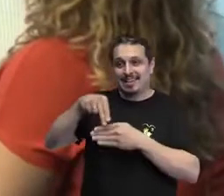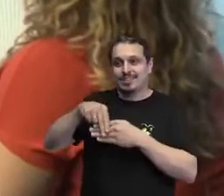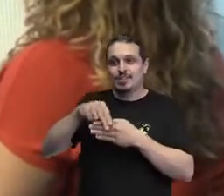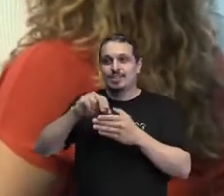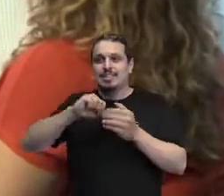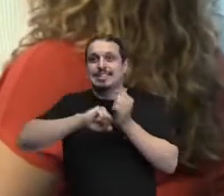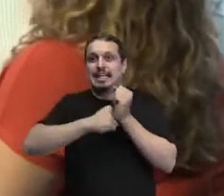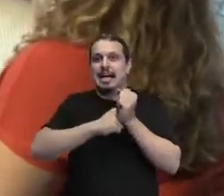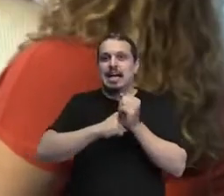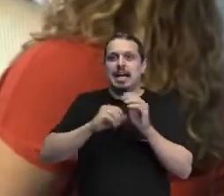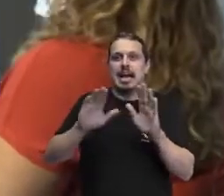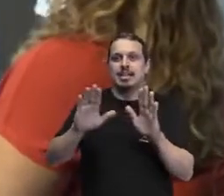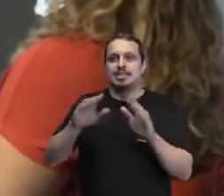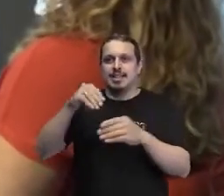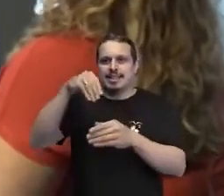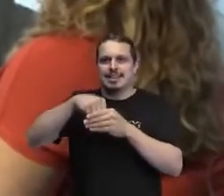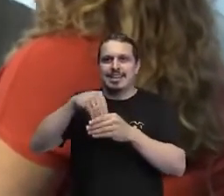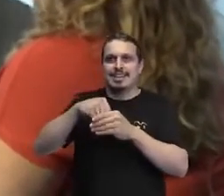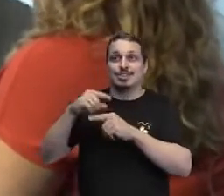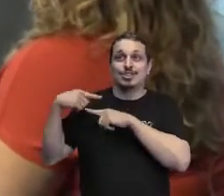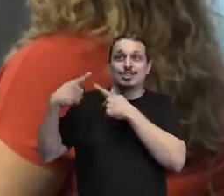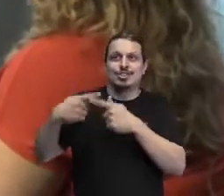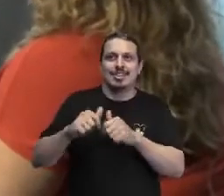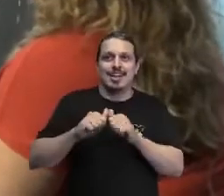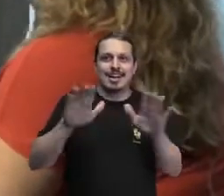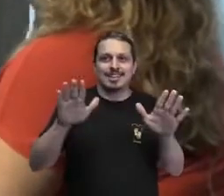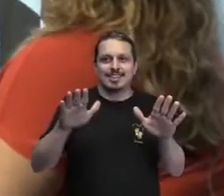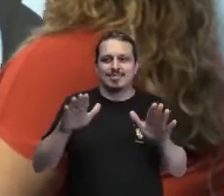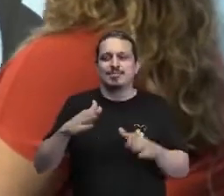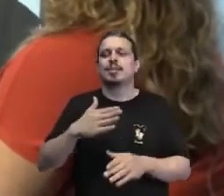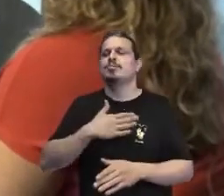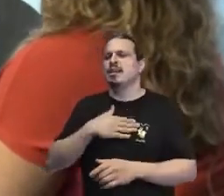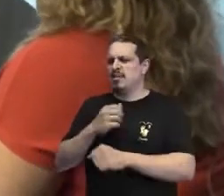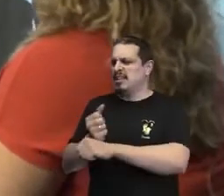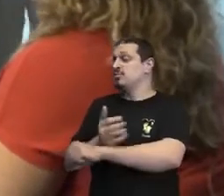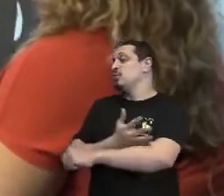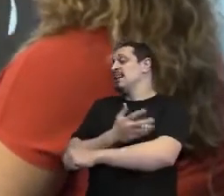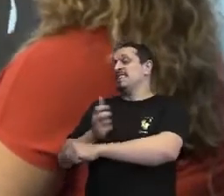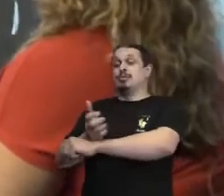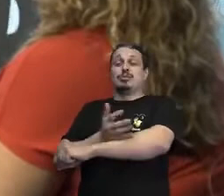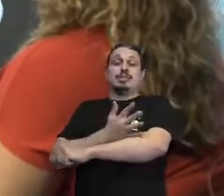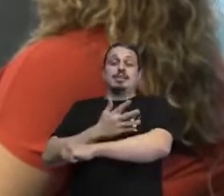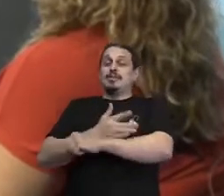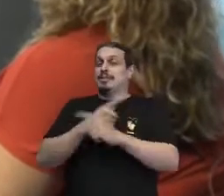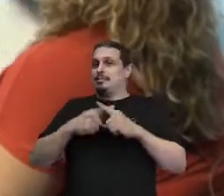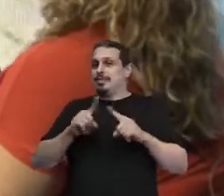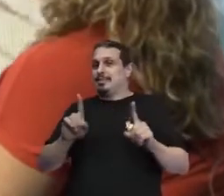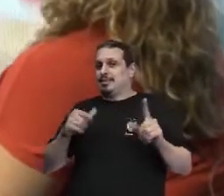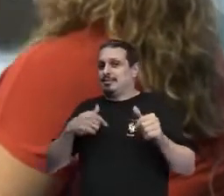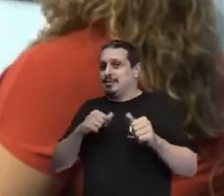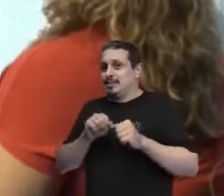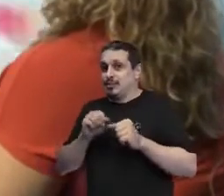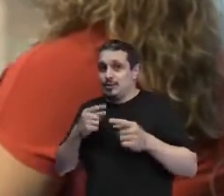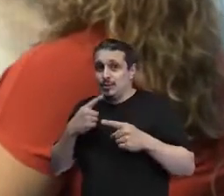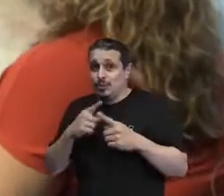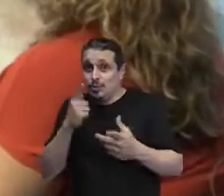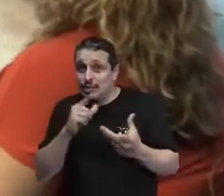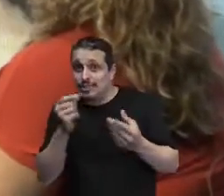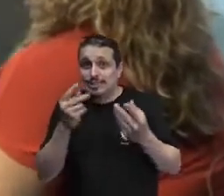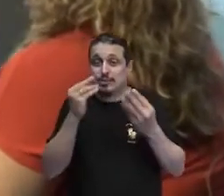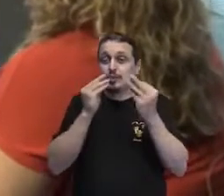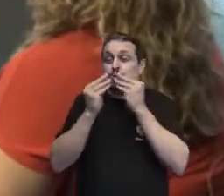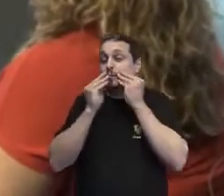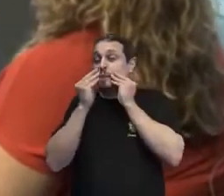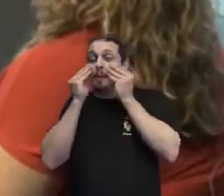gente! Meu, será que você vai pagar mico aí? Meu Deus, não vai pagar nada, brincando. Olha, eu tô com lenço aqui, eu não sei se eu vou limpar